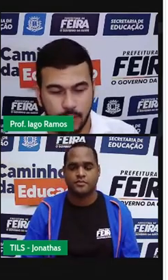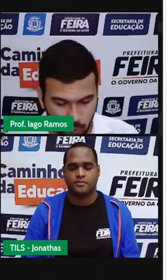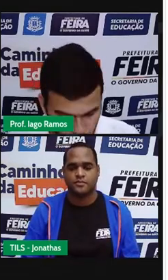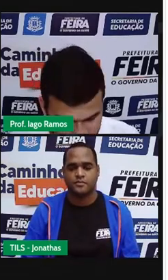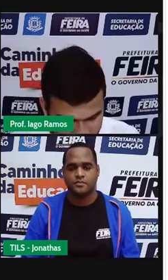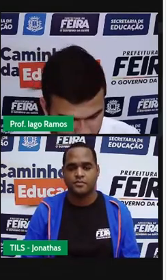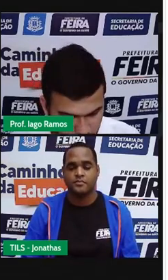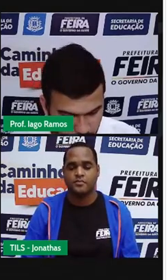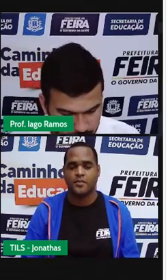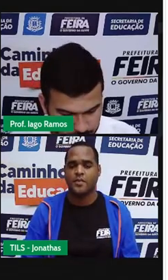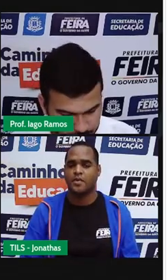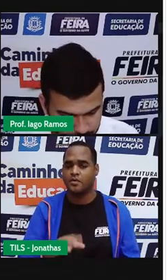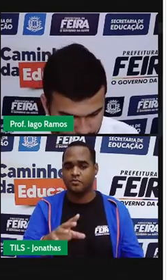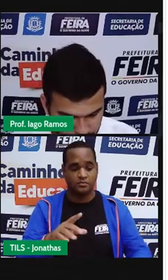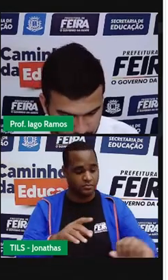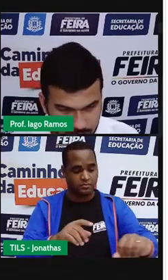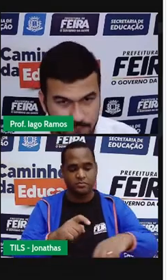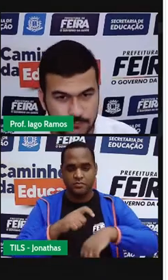o tempo